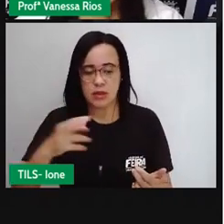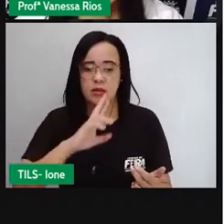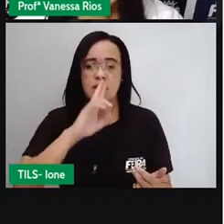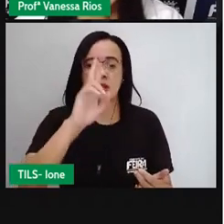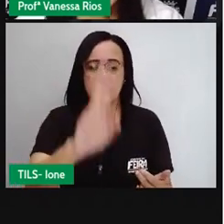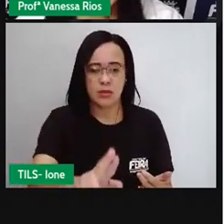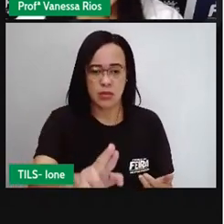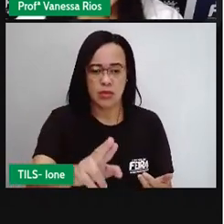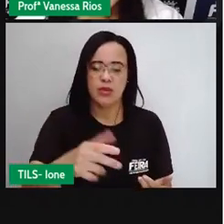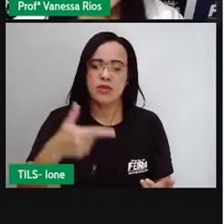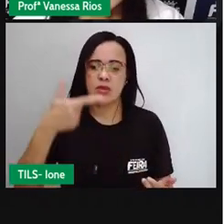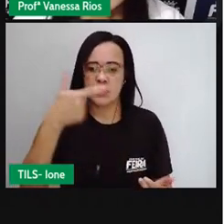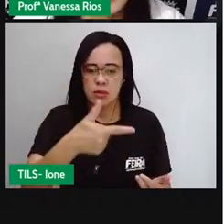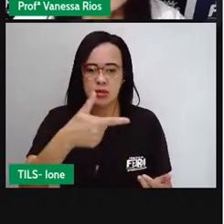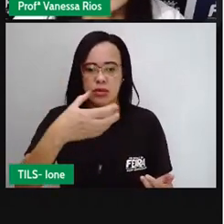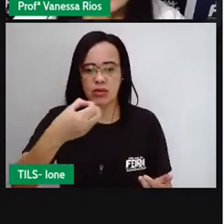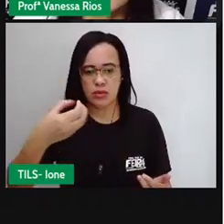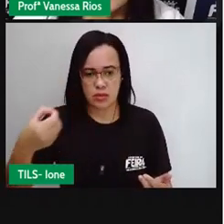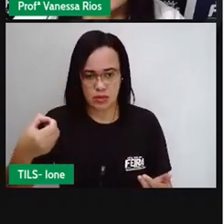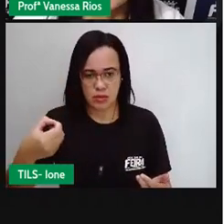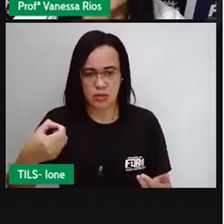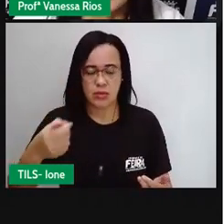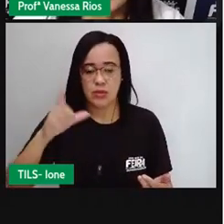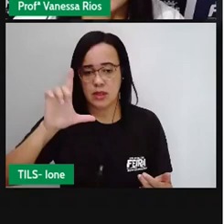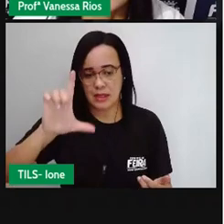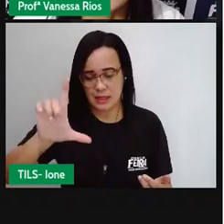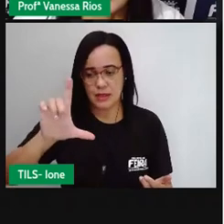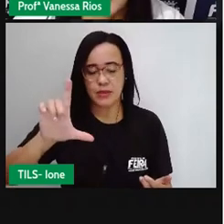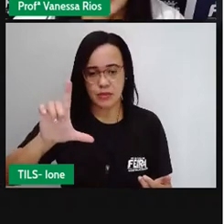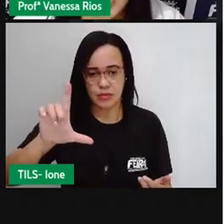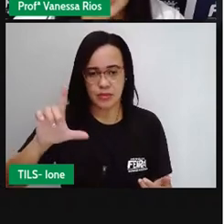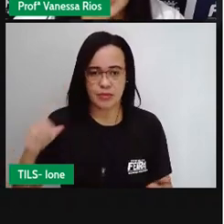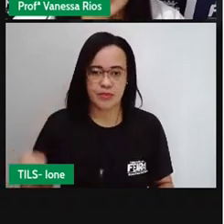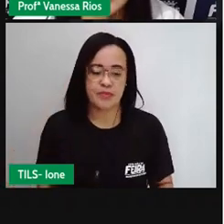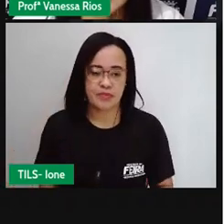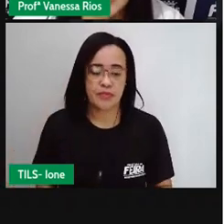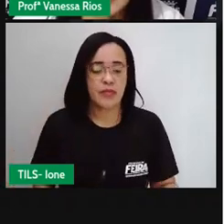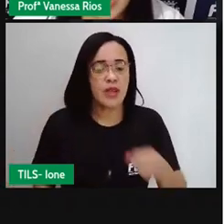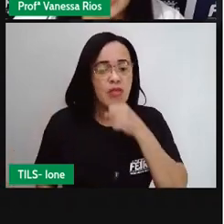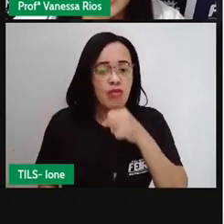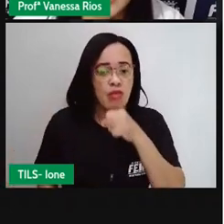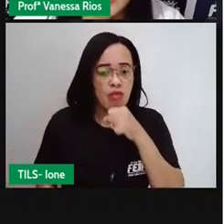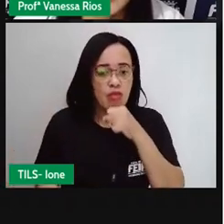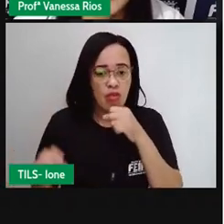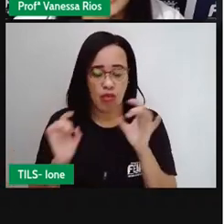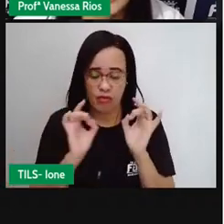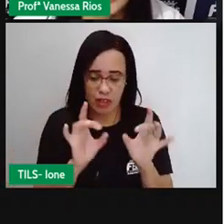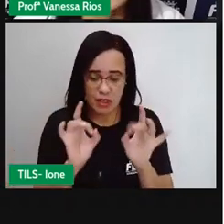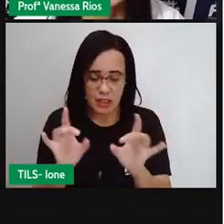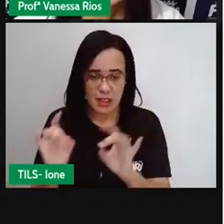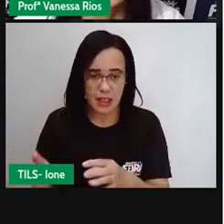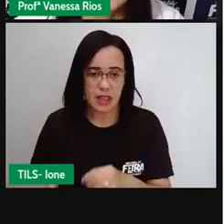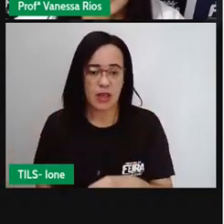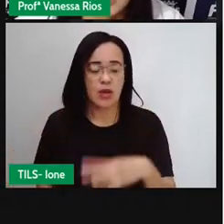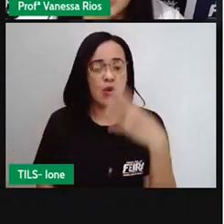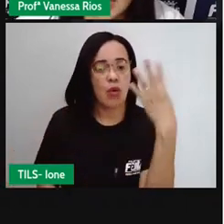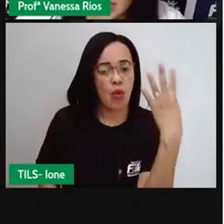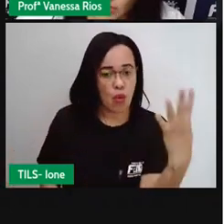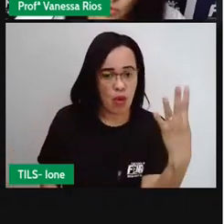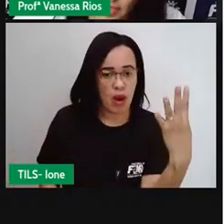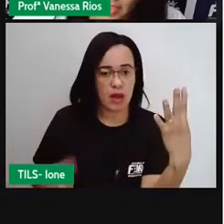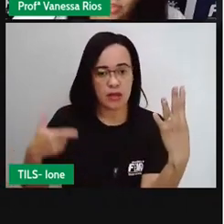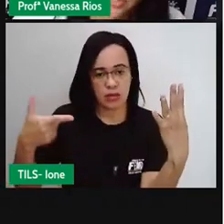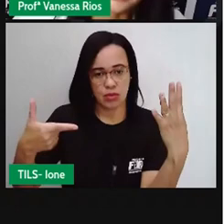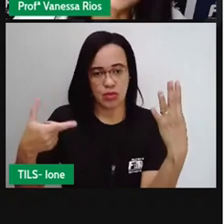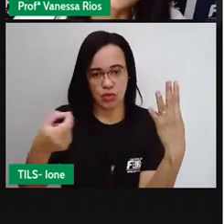Duzentos litros. Em um latão o vovô vendeu cinquenta litros em quatro latões ele vende duzentos